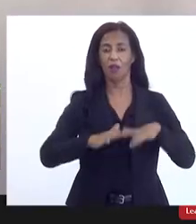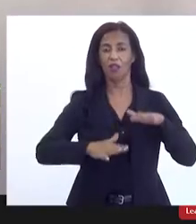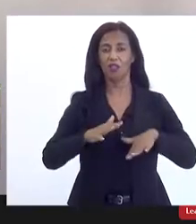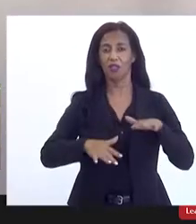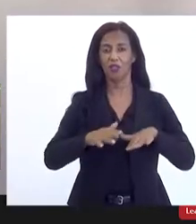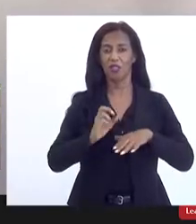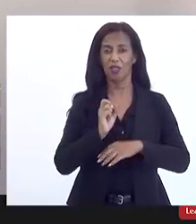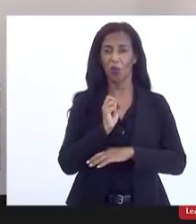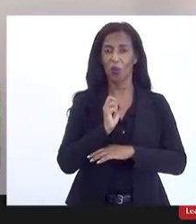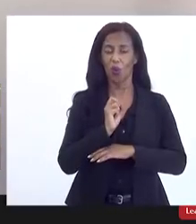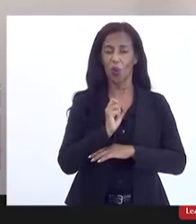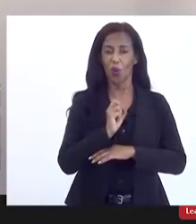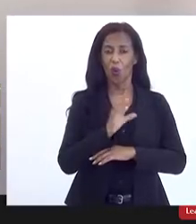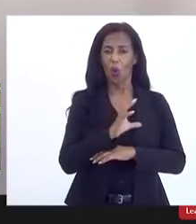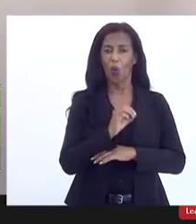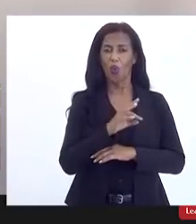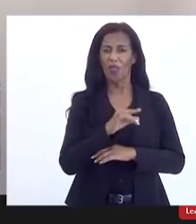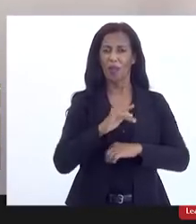contaminadas por